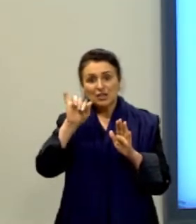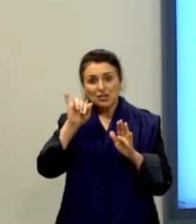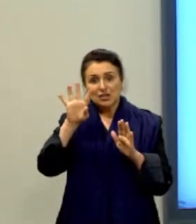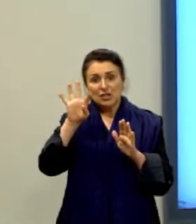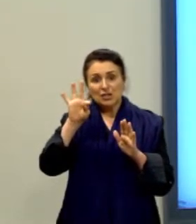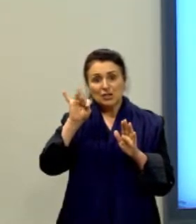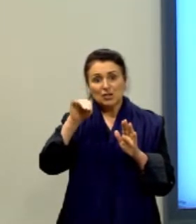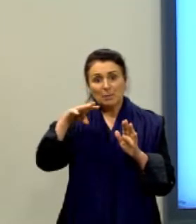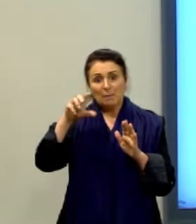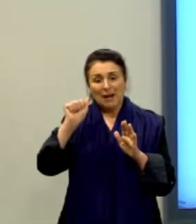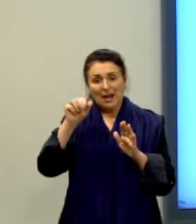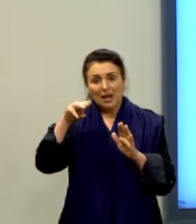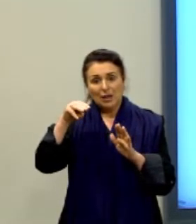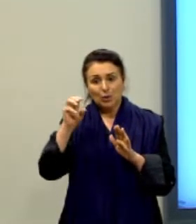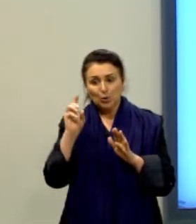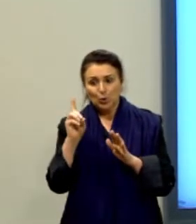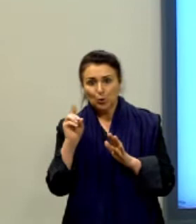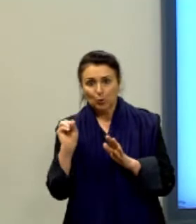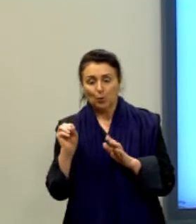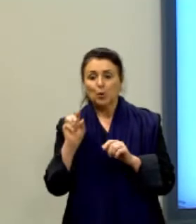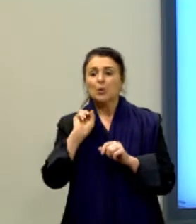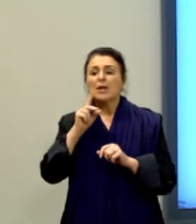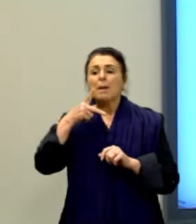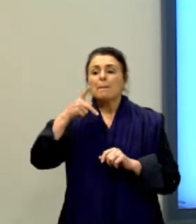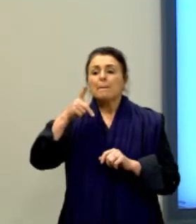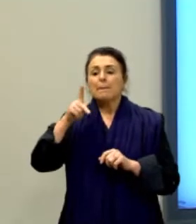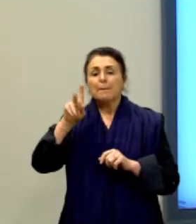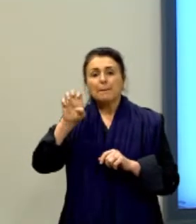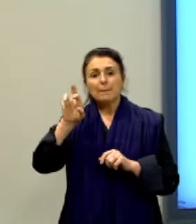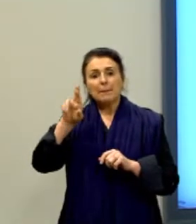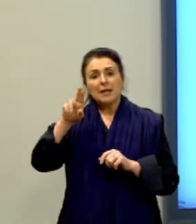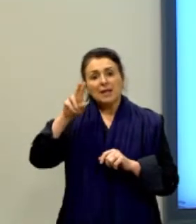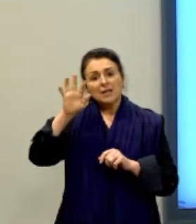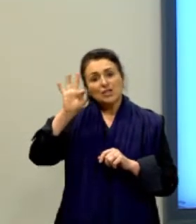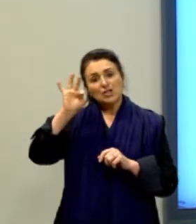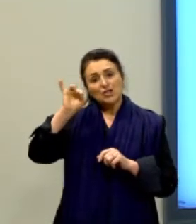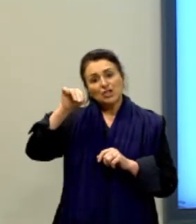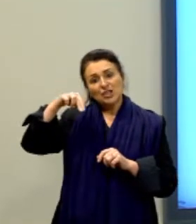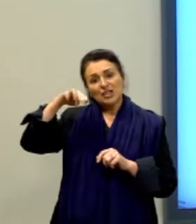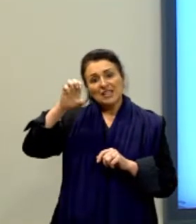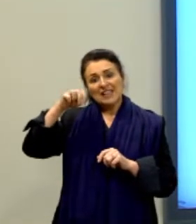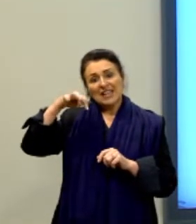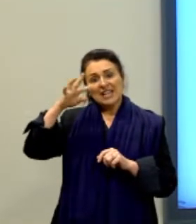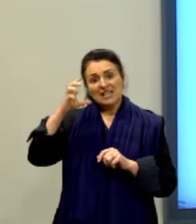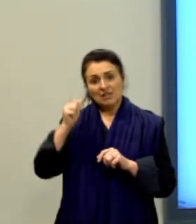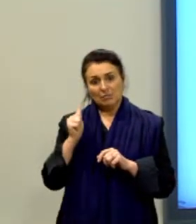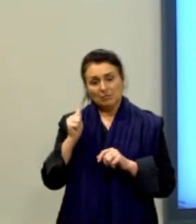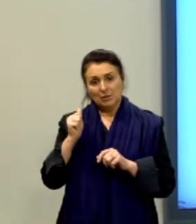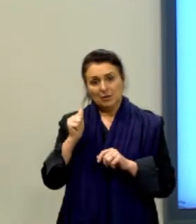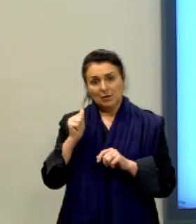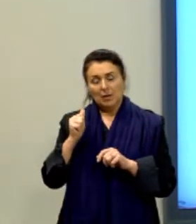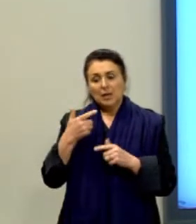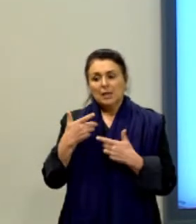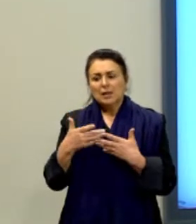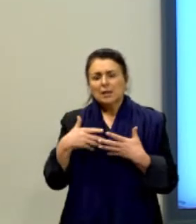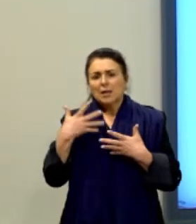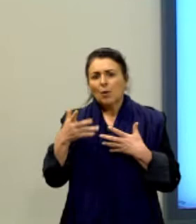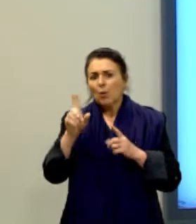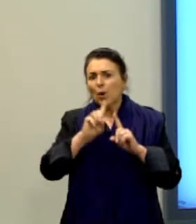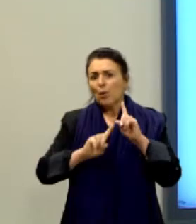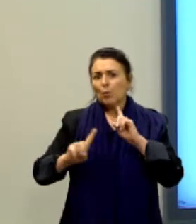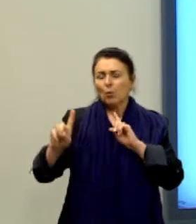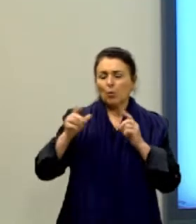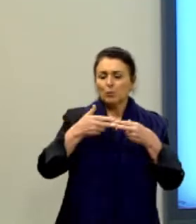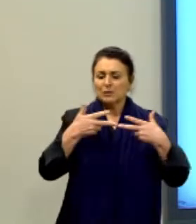que que é pertinência? É quando o repertório, ele é legitimado, né? Ao menos um dos